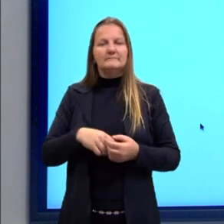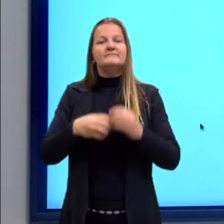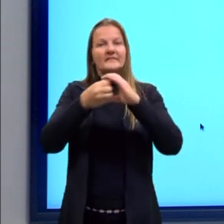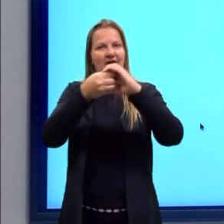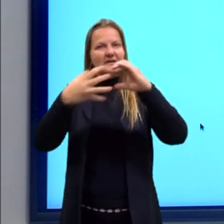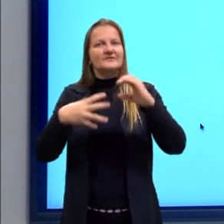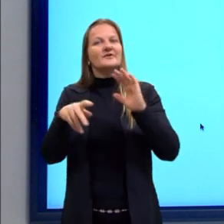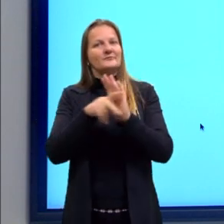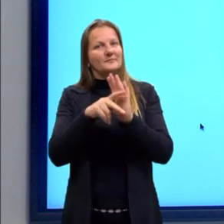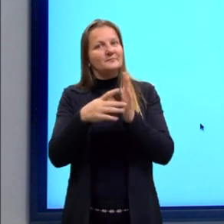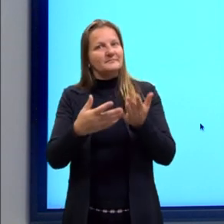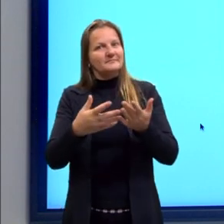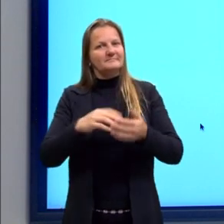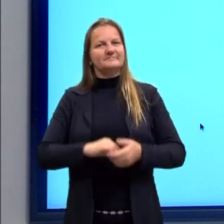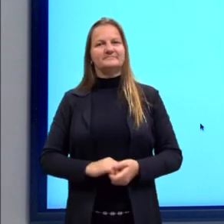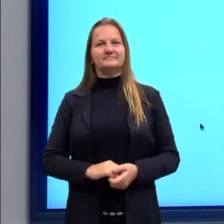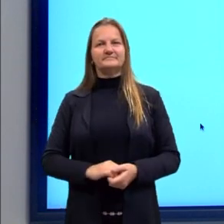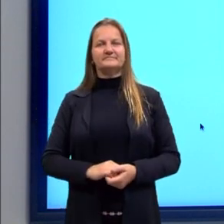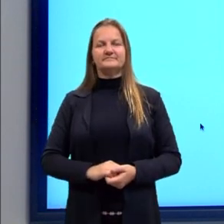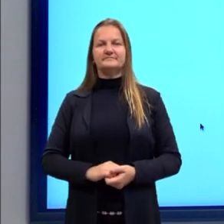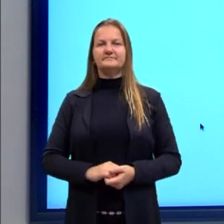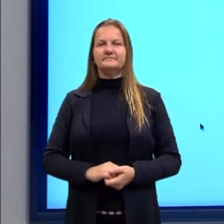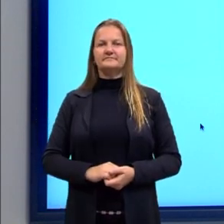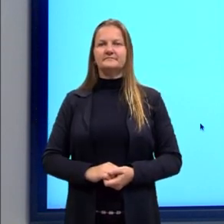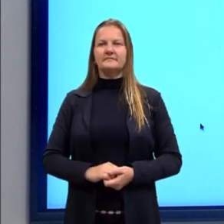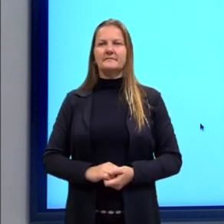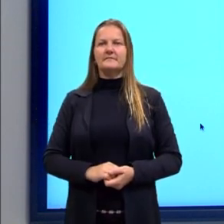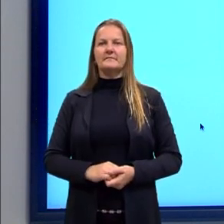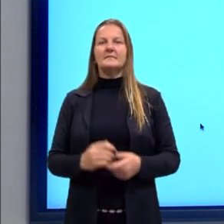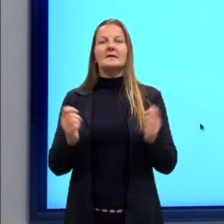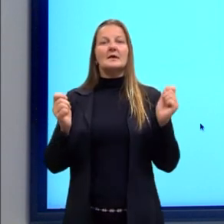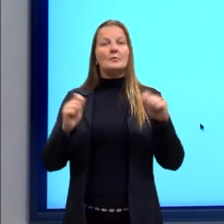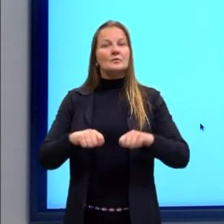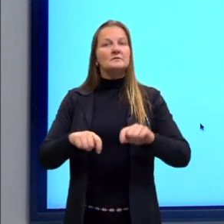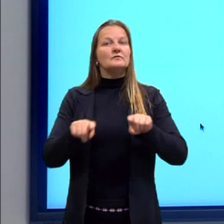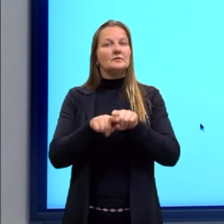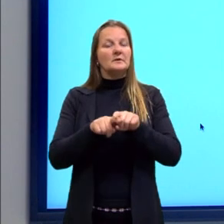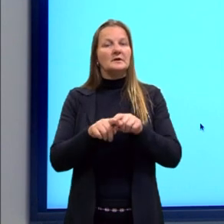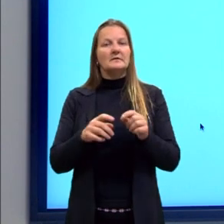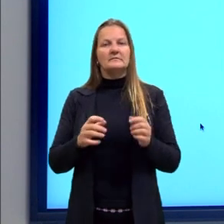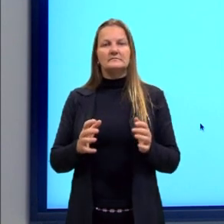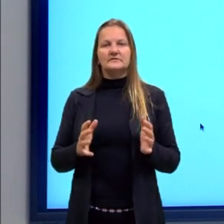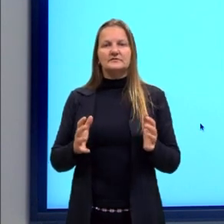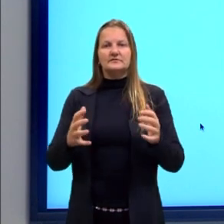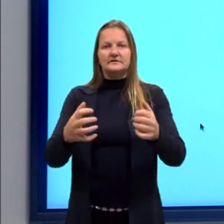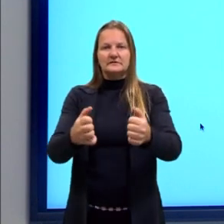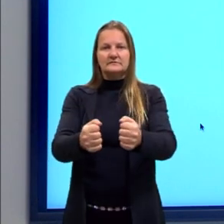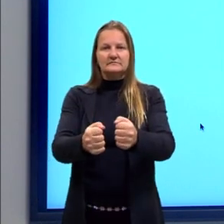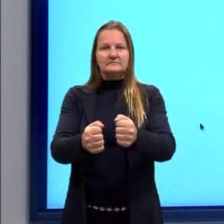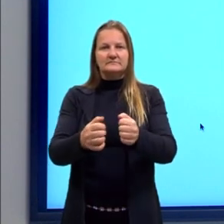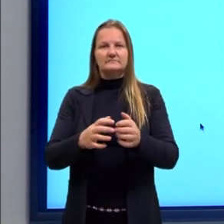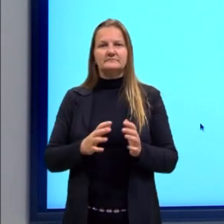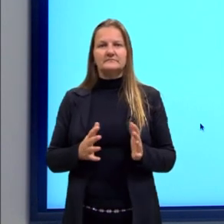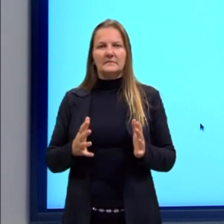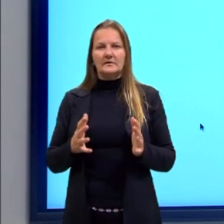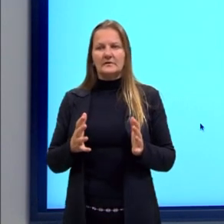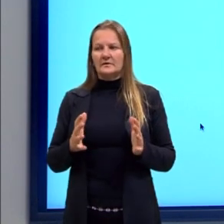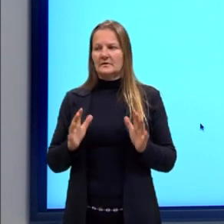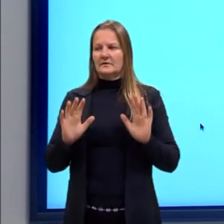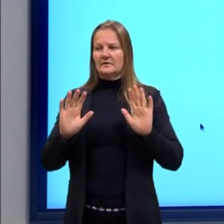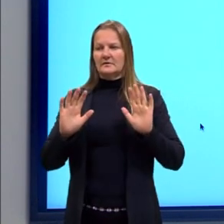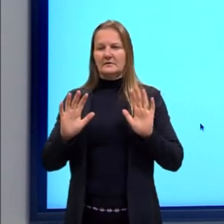essa mesma característica. E elas podem ser tanto dominantes como recessivas.